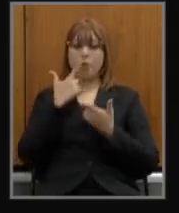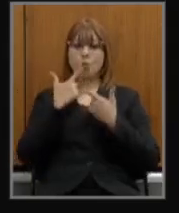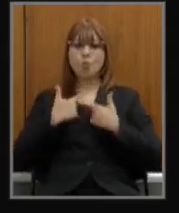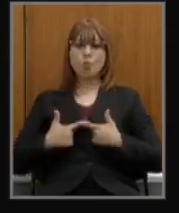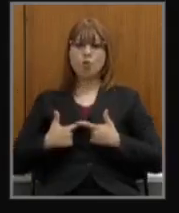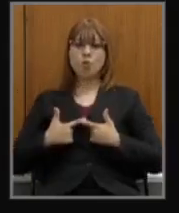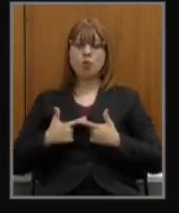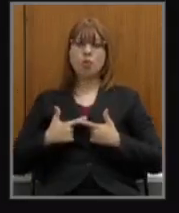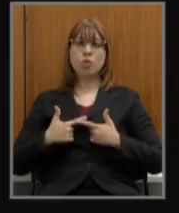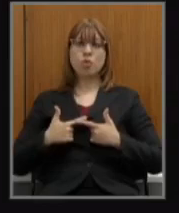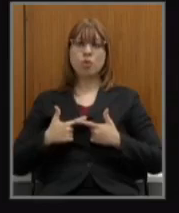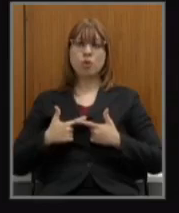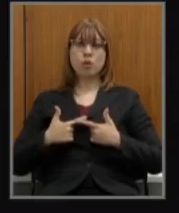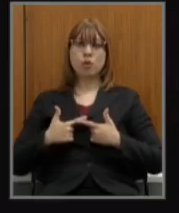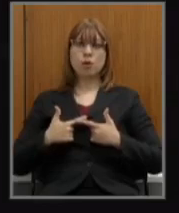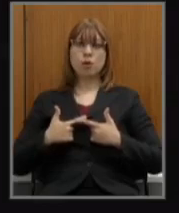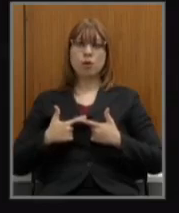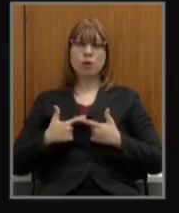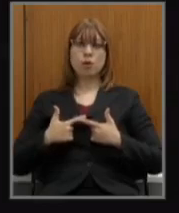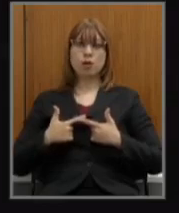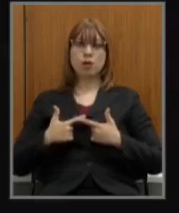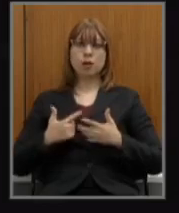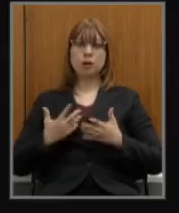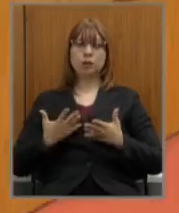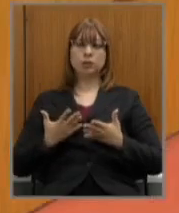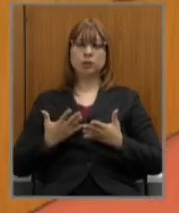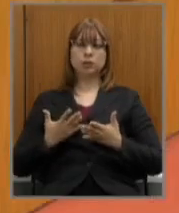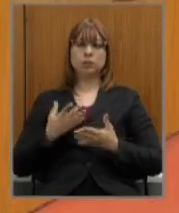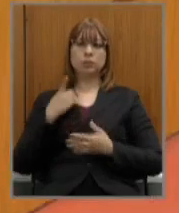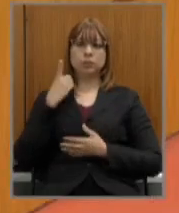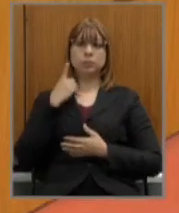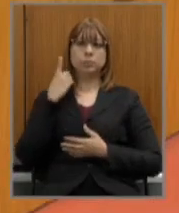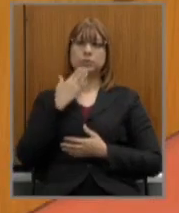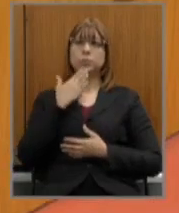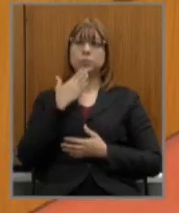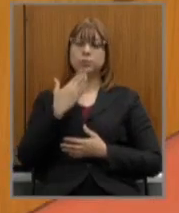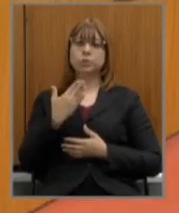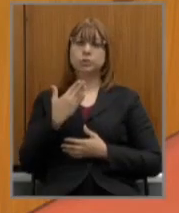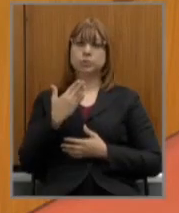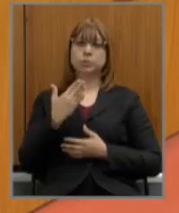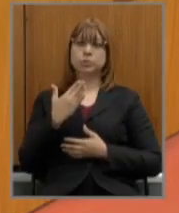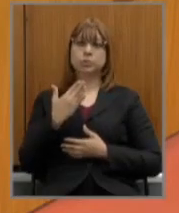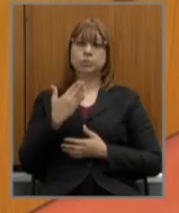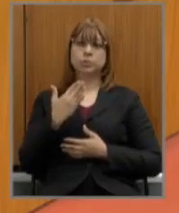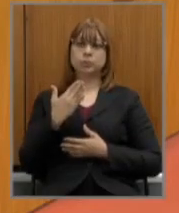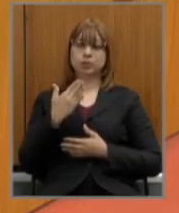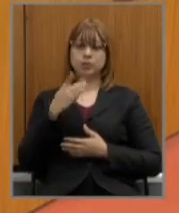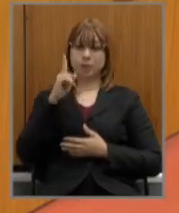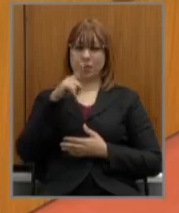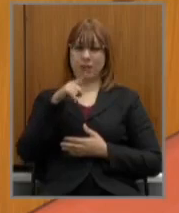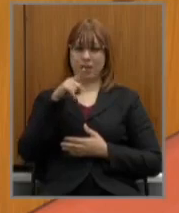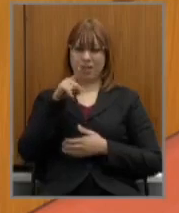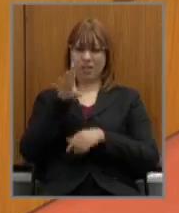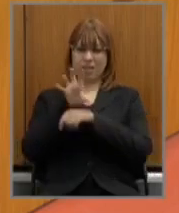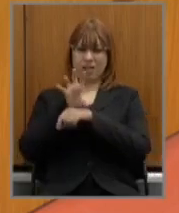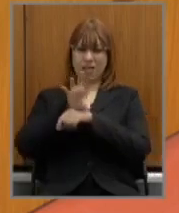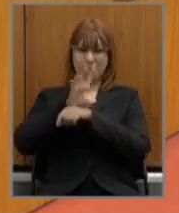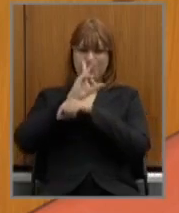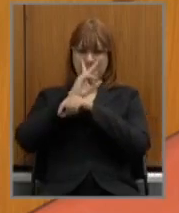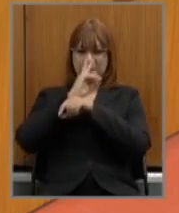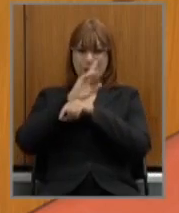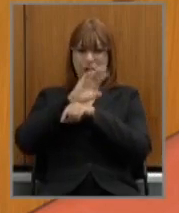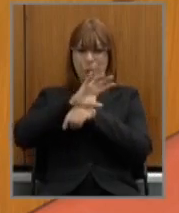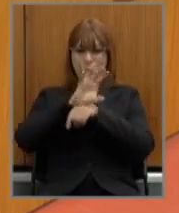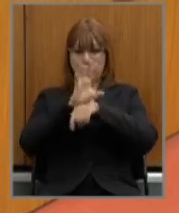deputado Arlen Santiago gostaria de pedir vossa excelência que girasse a sua câmera que ela está em posição